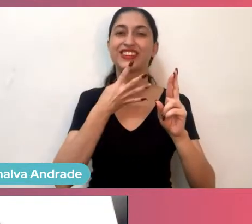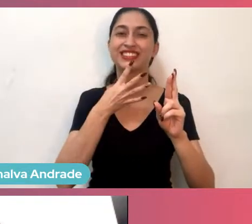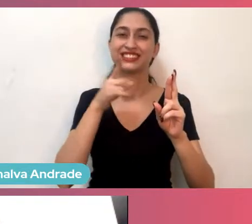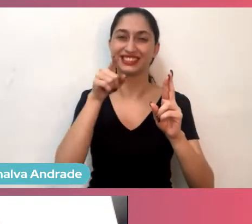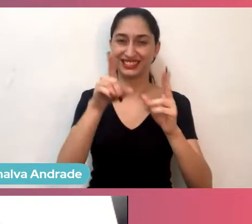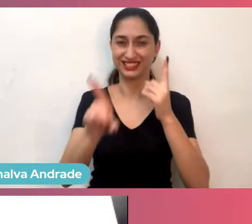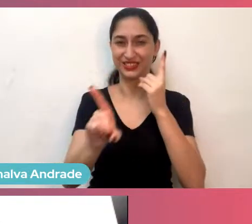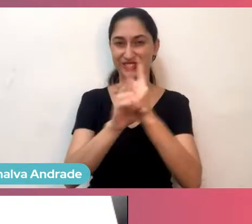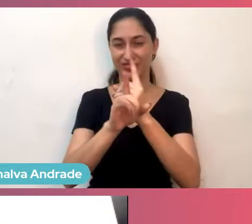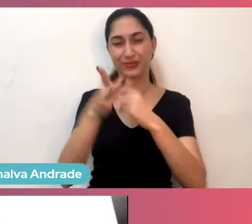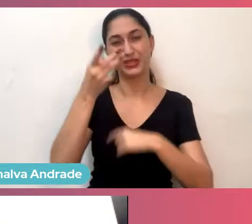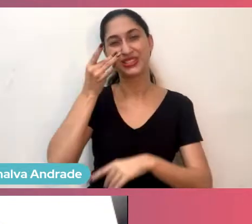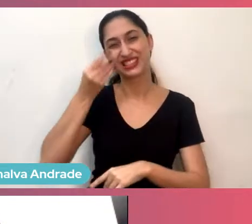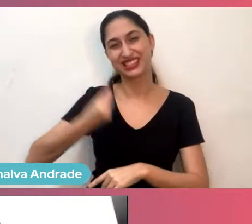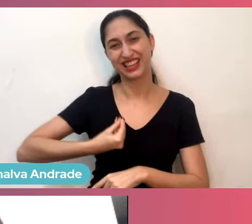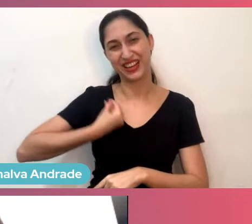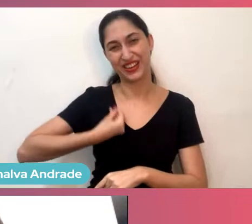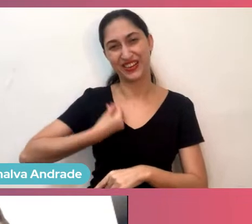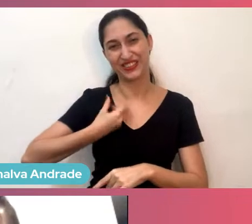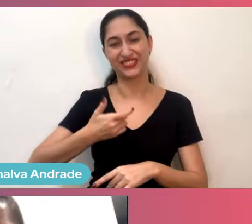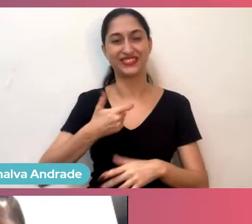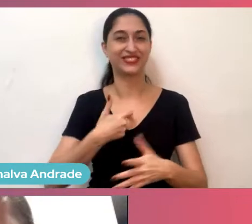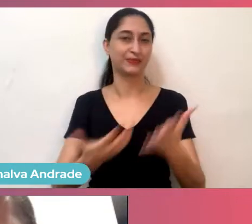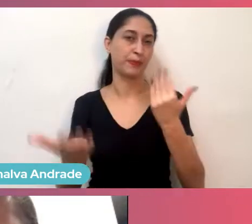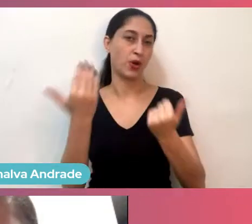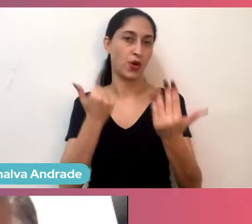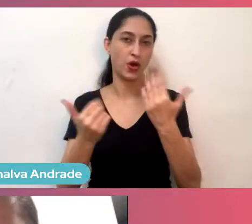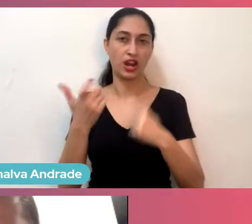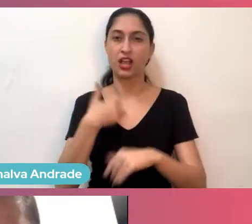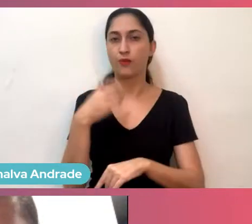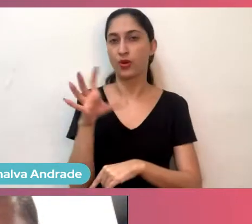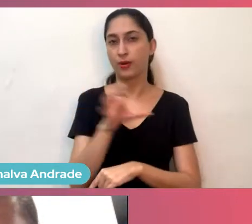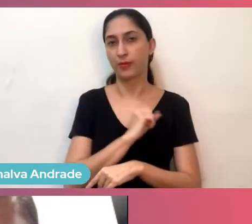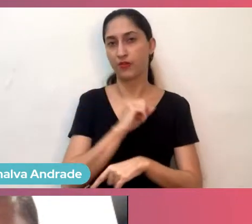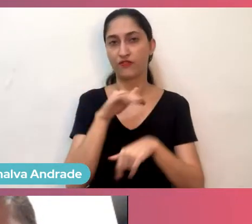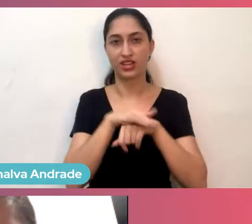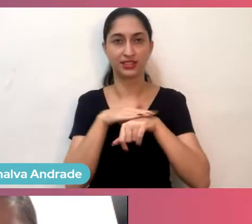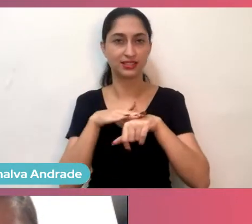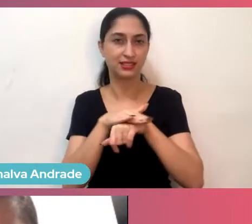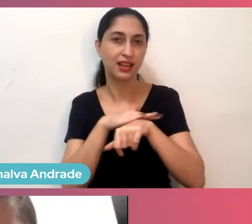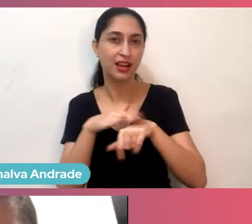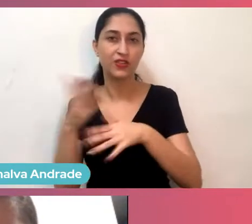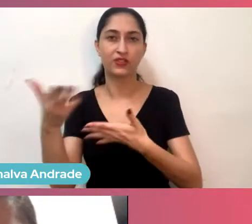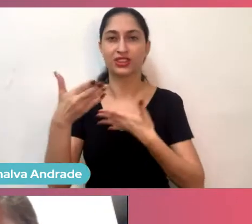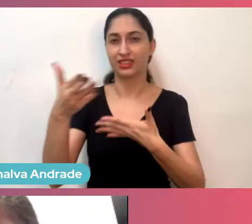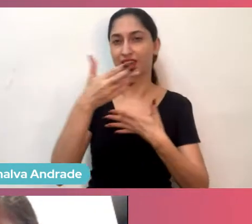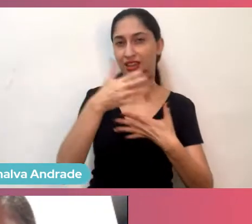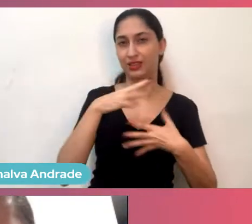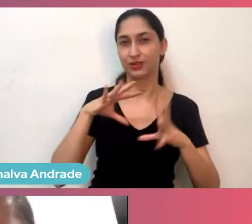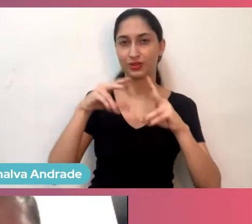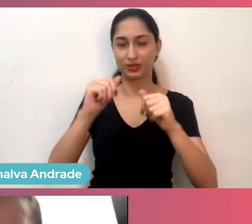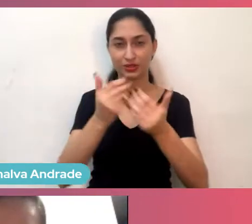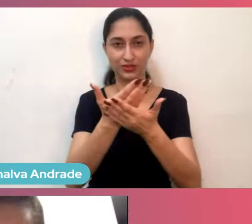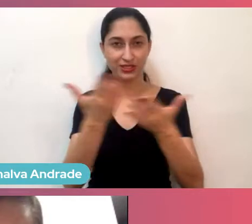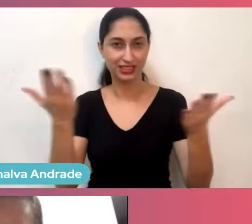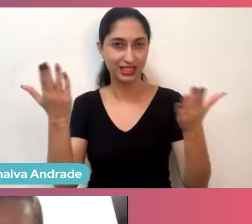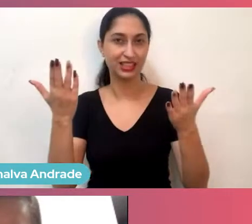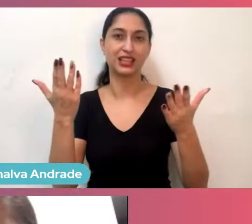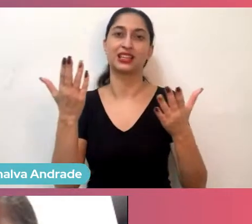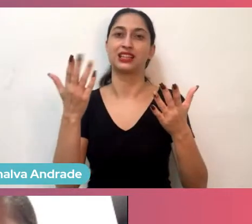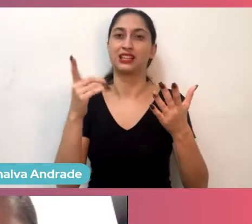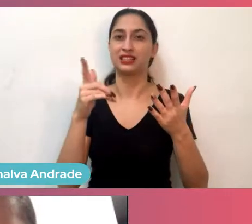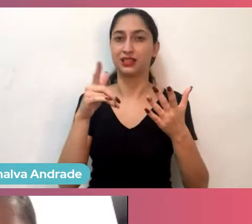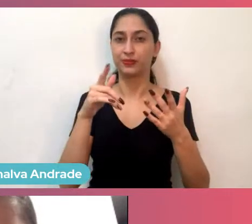Vamos junto. Adoro conhecer gente, conversar com todo mundo. Já deixo o convite de todo mundo aqui para seguir a Muda do Mundo. A gente ainda não está aqui em